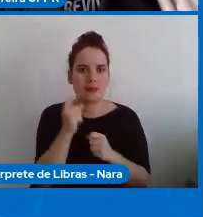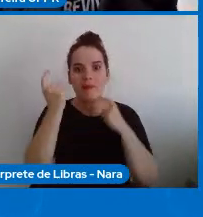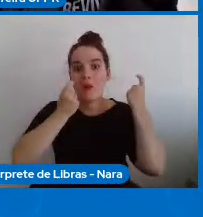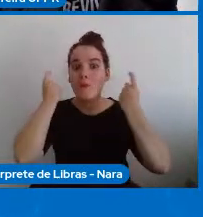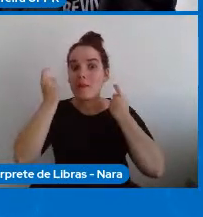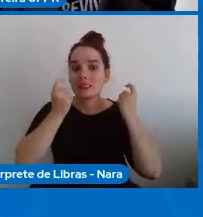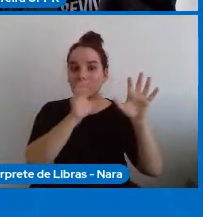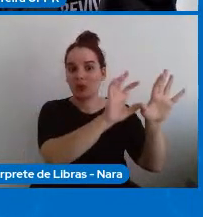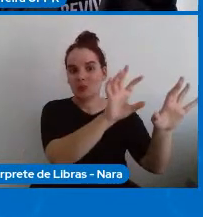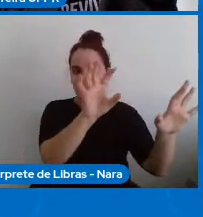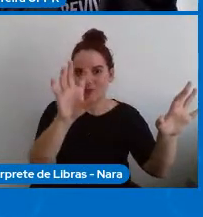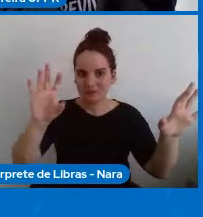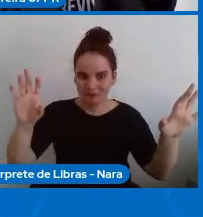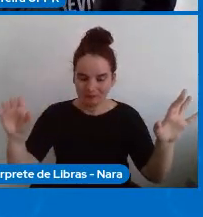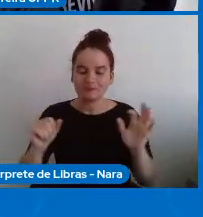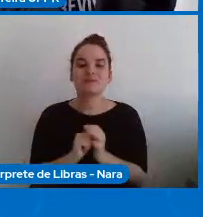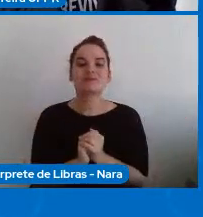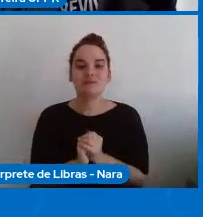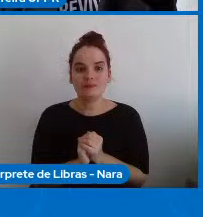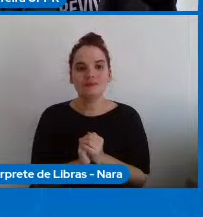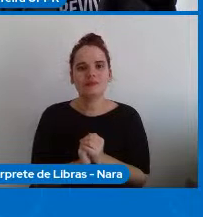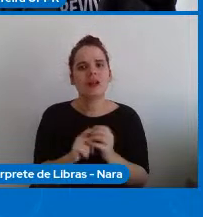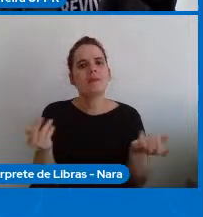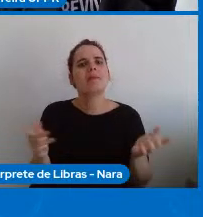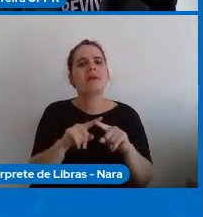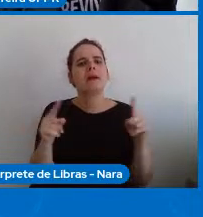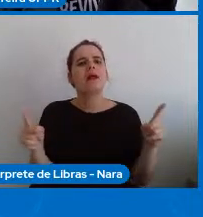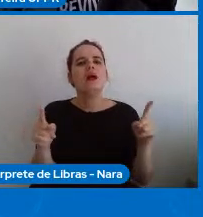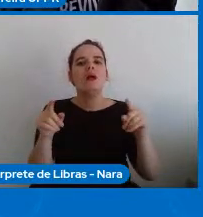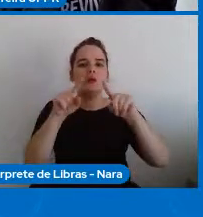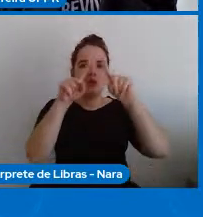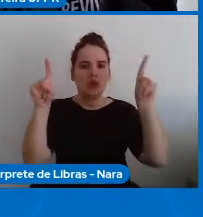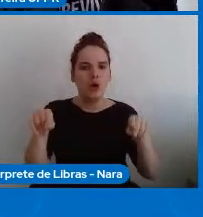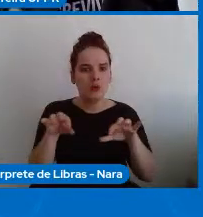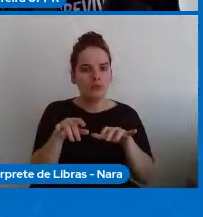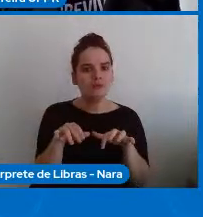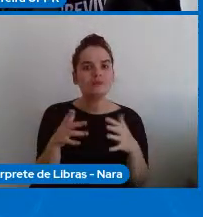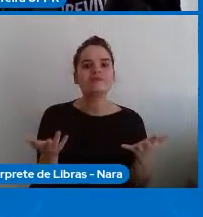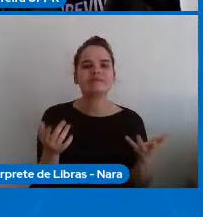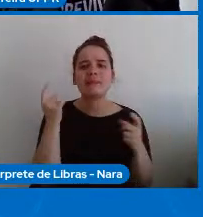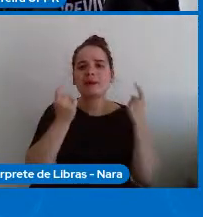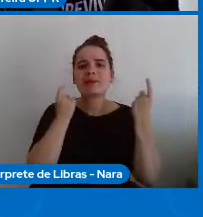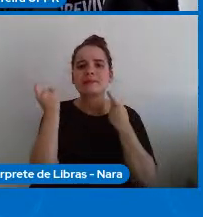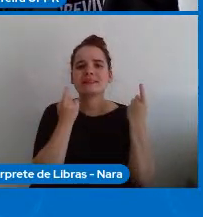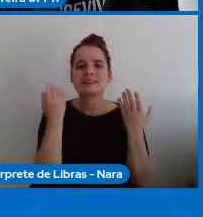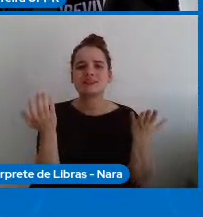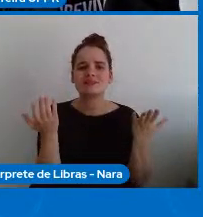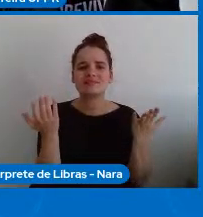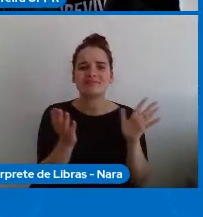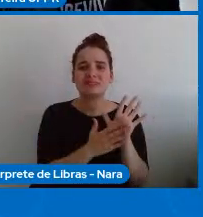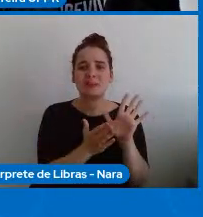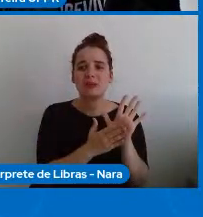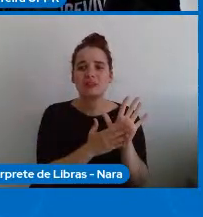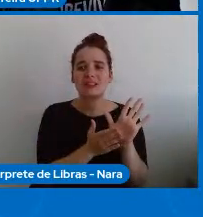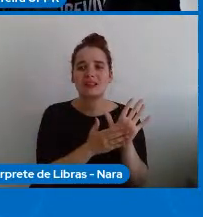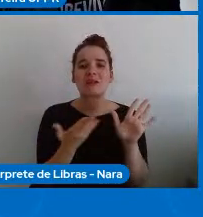a segurança com a melhoria das coisas quando nós falamos da computação qual que é o nosso propósito maior